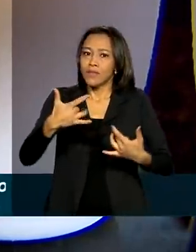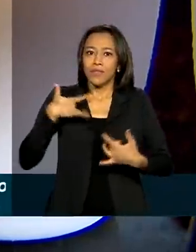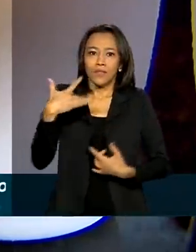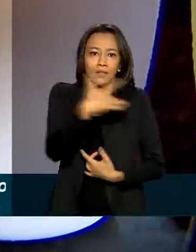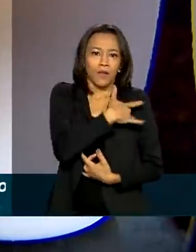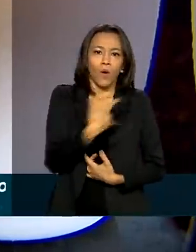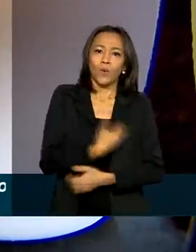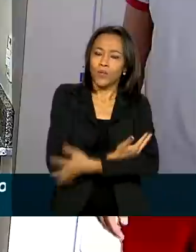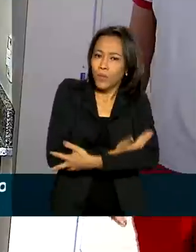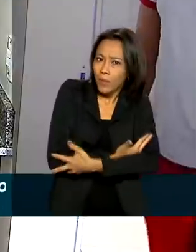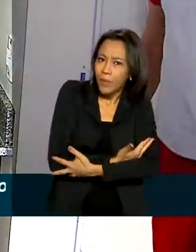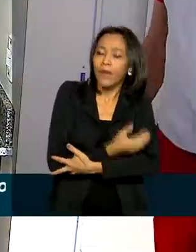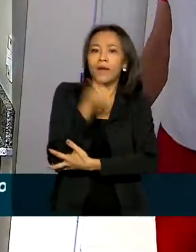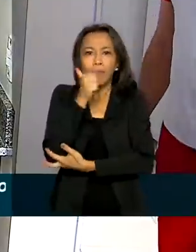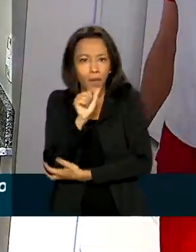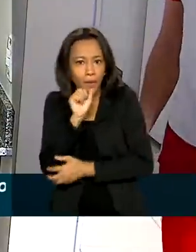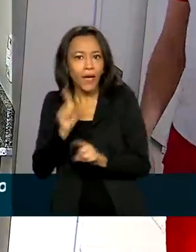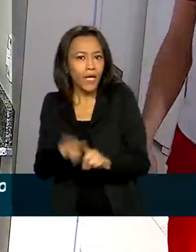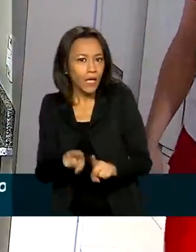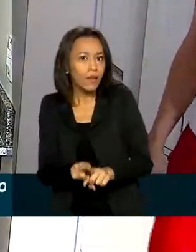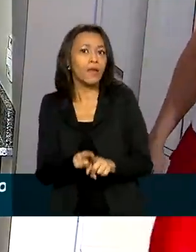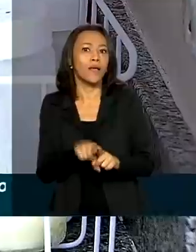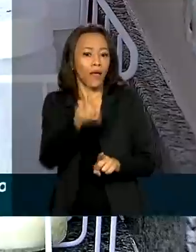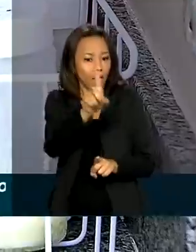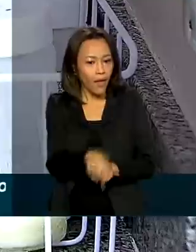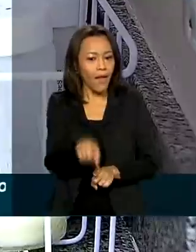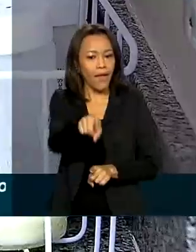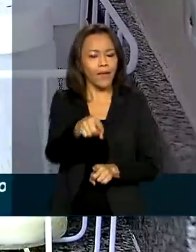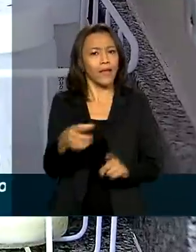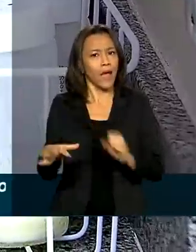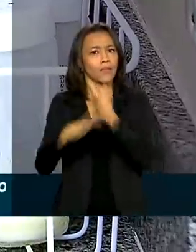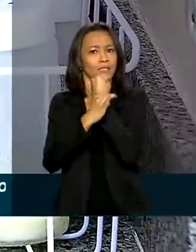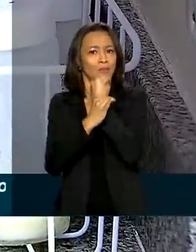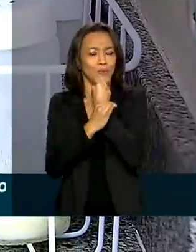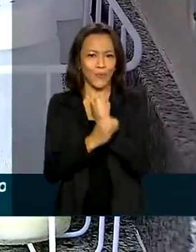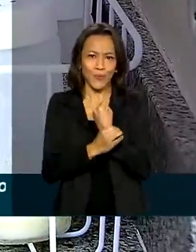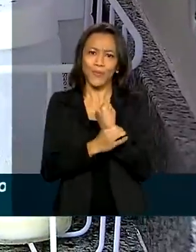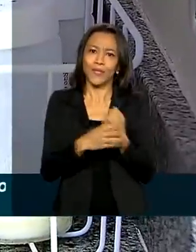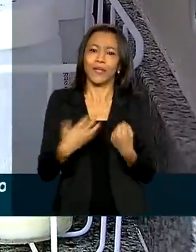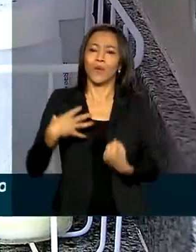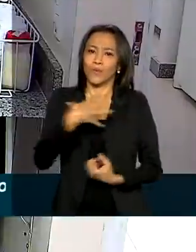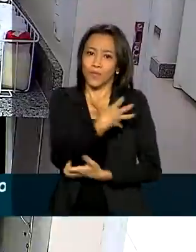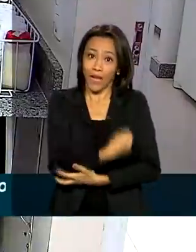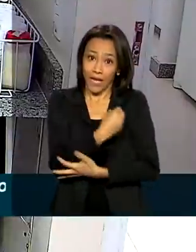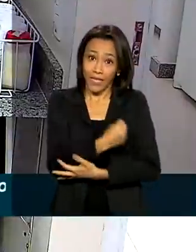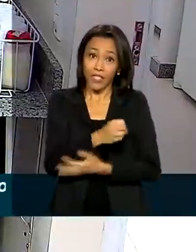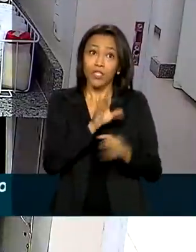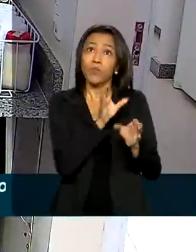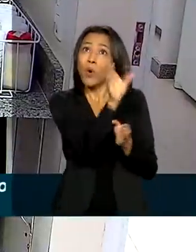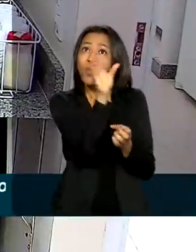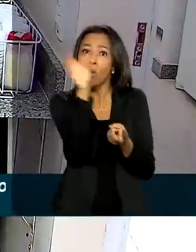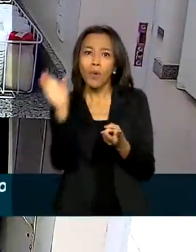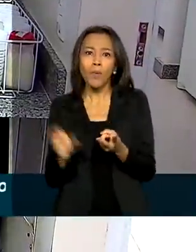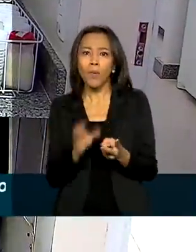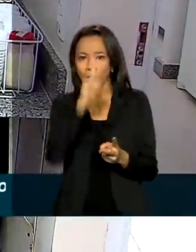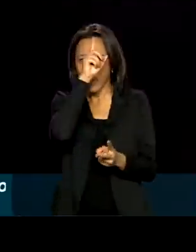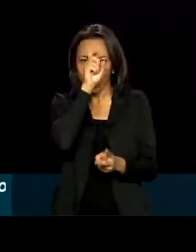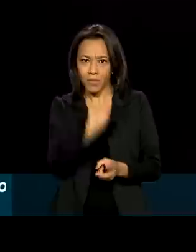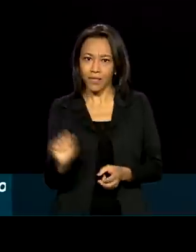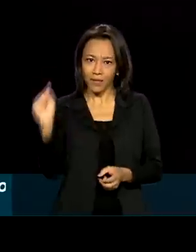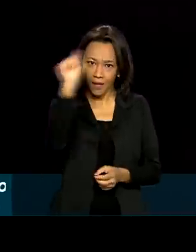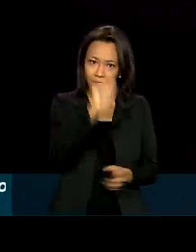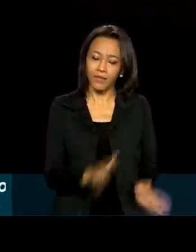para o bebê quanto para a mãe. E são as doadoras que garantem o abastecimento dos bancos de leite de todo o país.